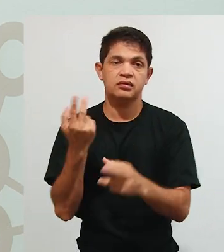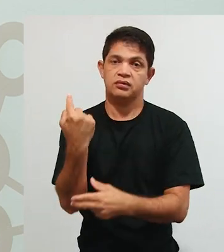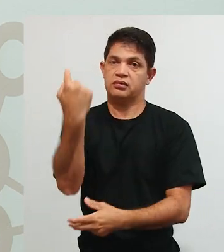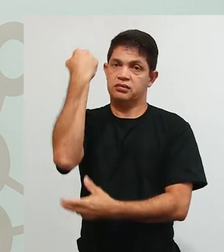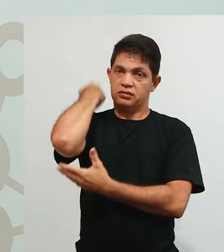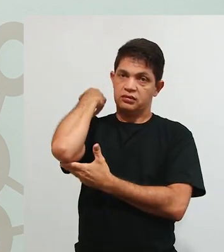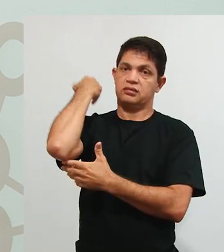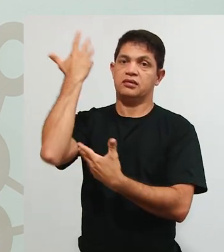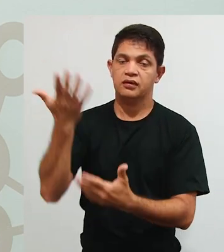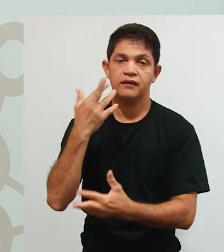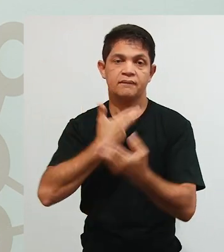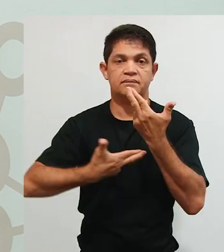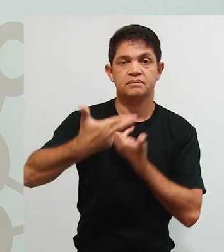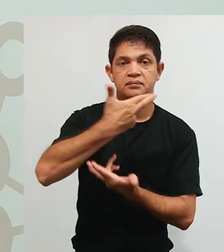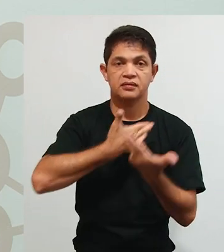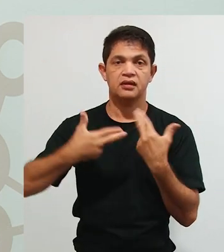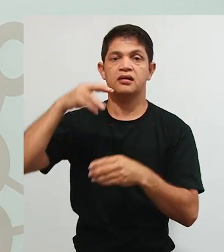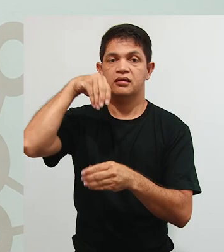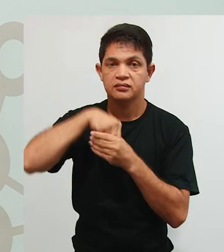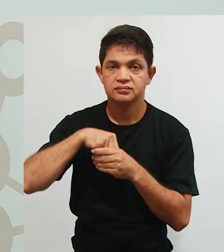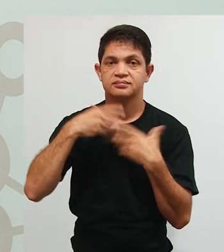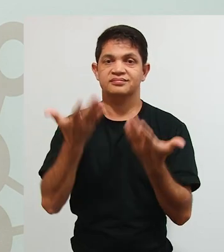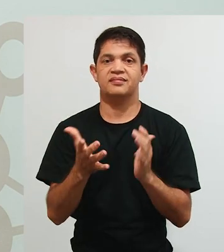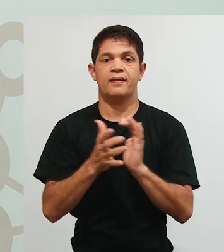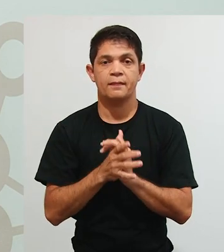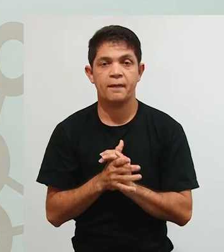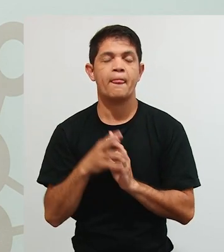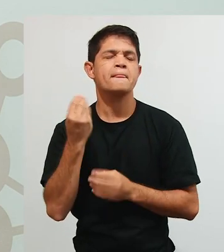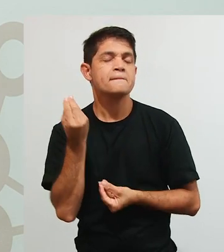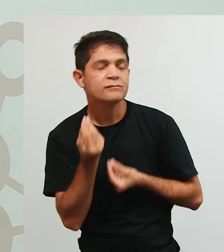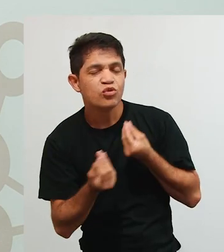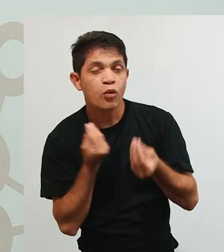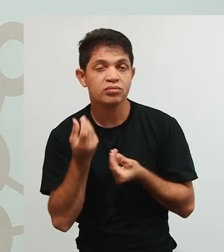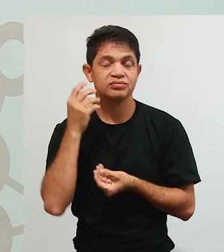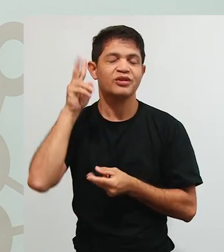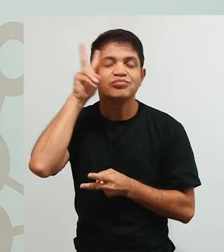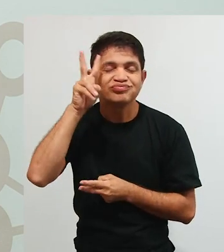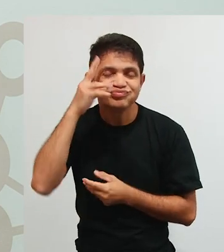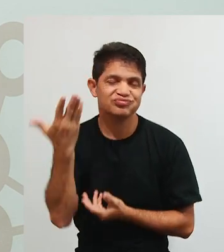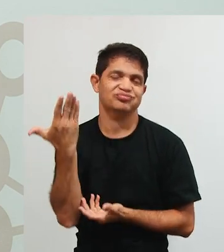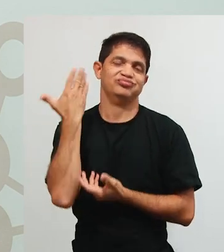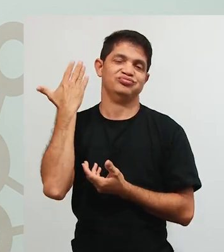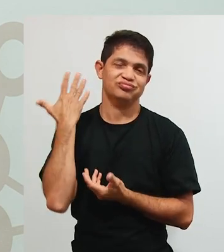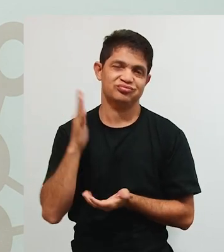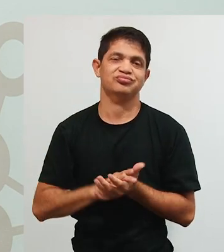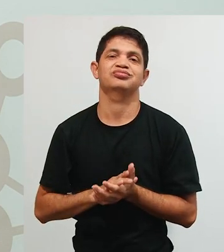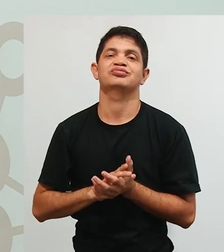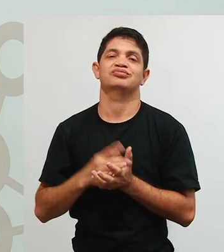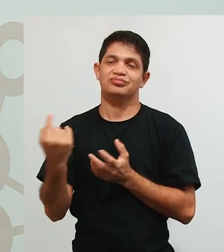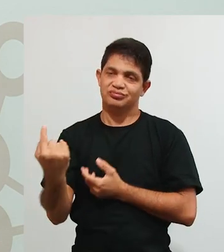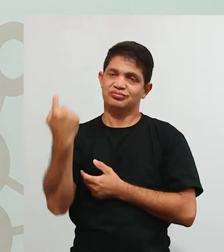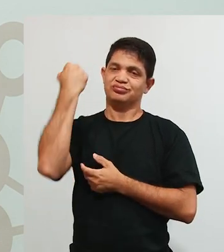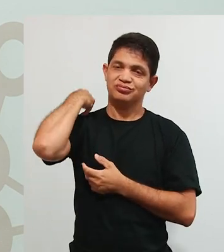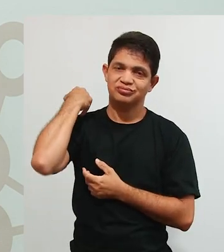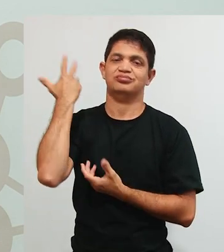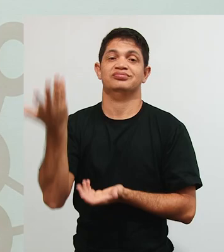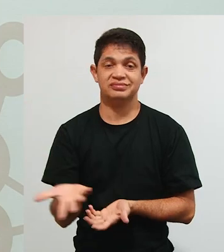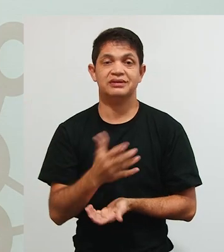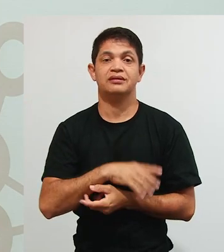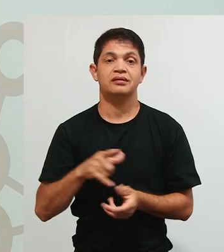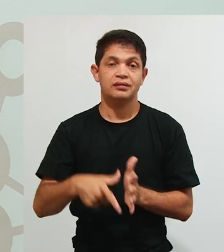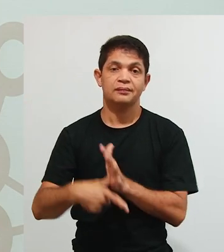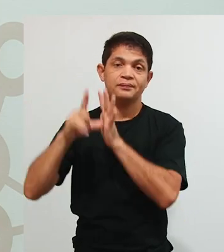vamos dizer assim, com relação à escola. Vigotes fala que o ser humano, ele tem uma pré-história antes de entrar na escola. Então, ele não é